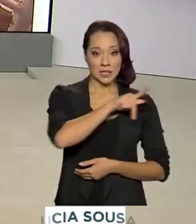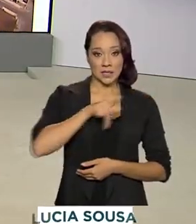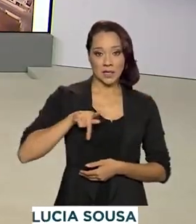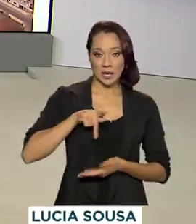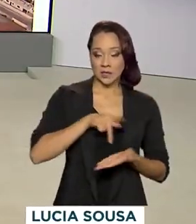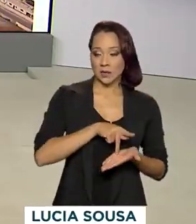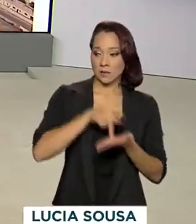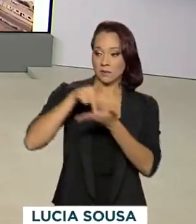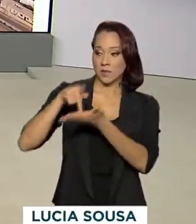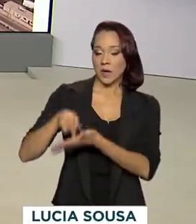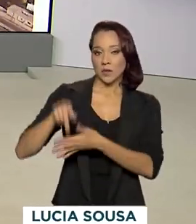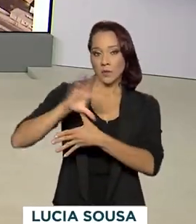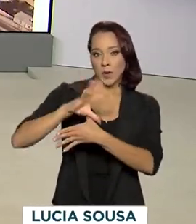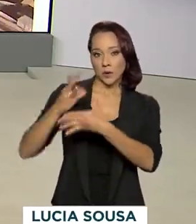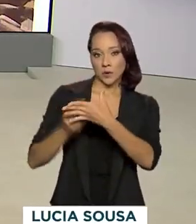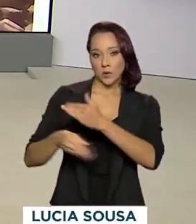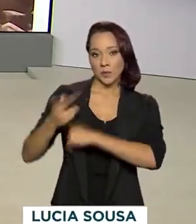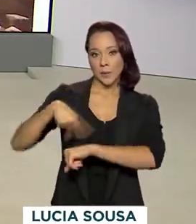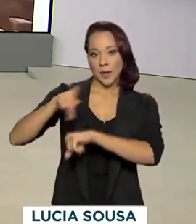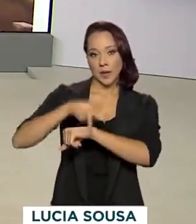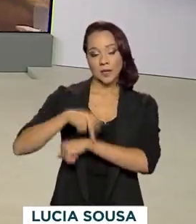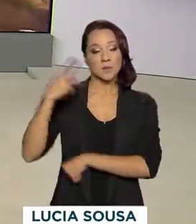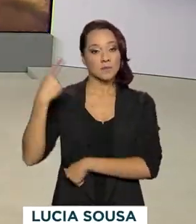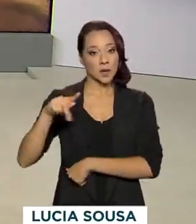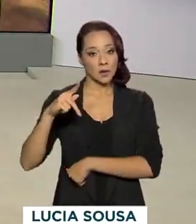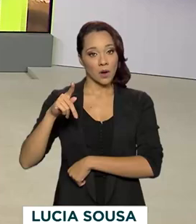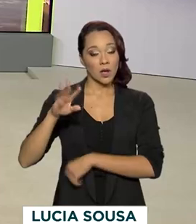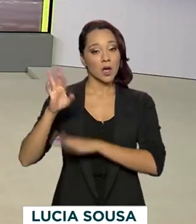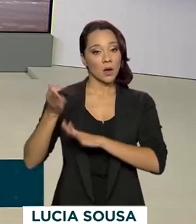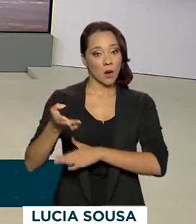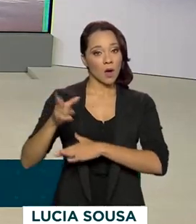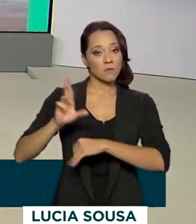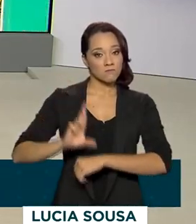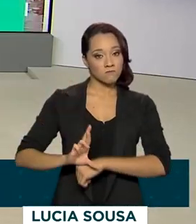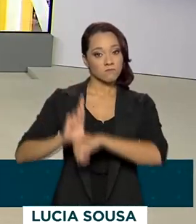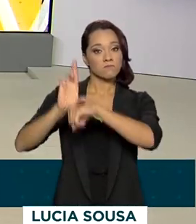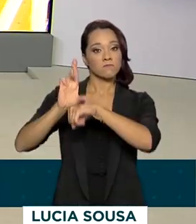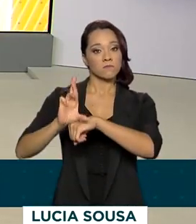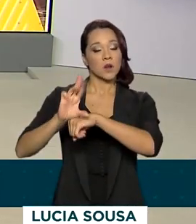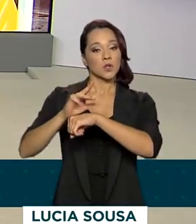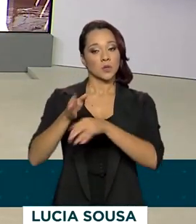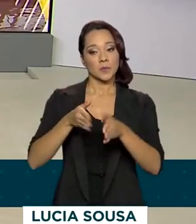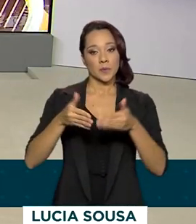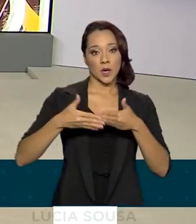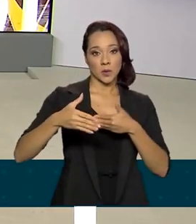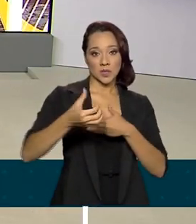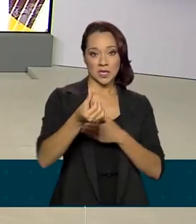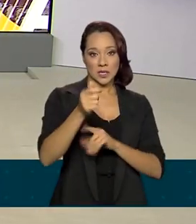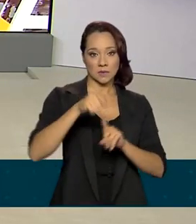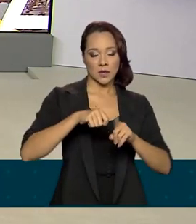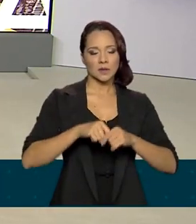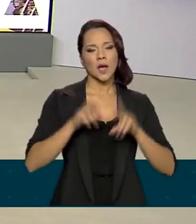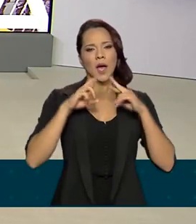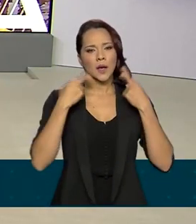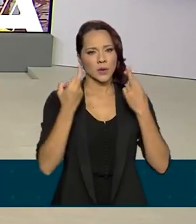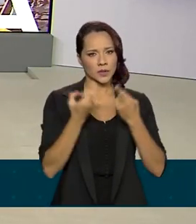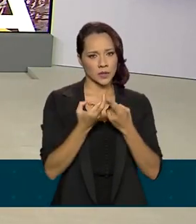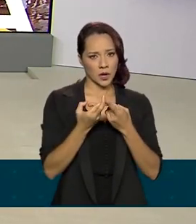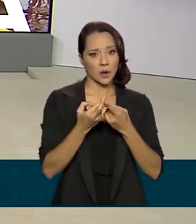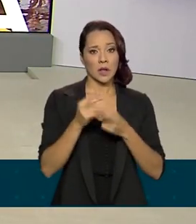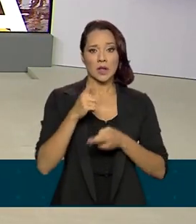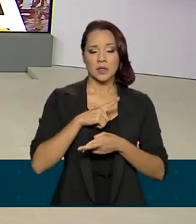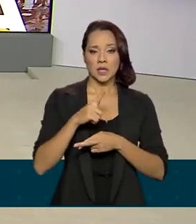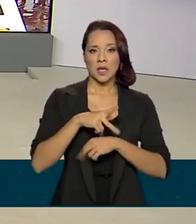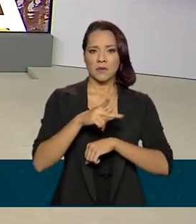rotativa do Mercosul para o Paraguai, que vai liderar o bloco nos próximos seis meses. A reunião de cúpula virtual reuniu